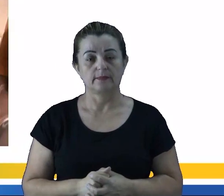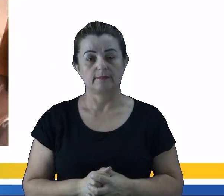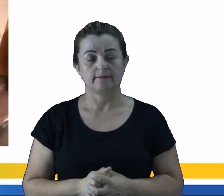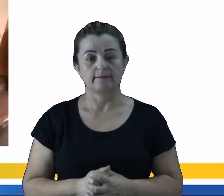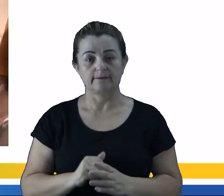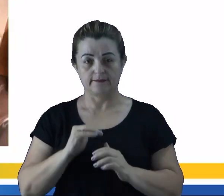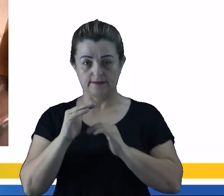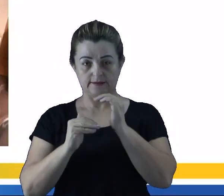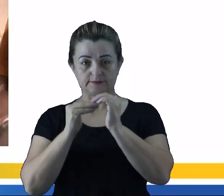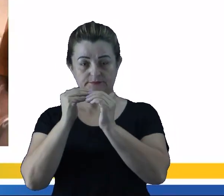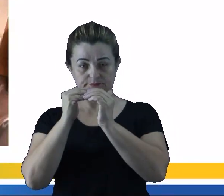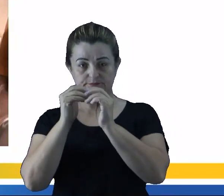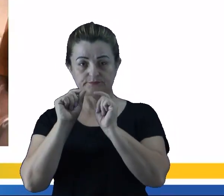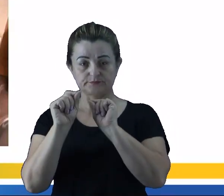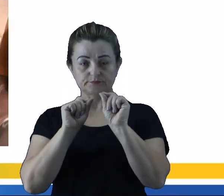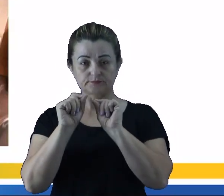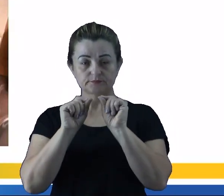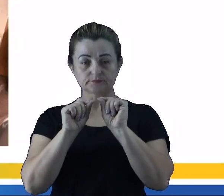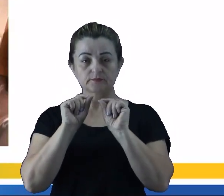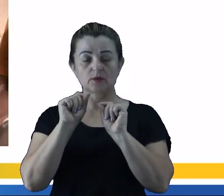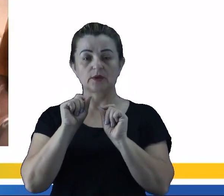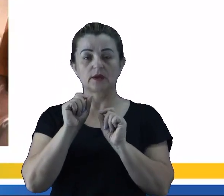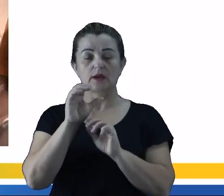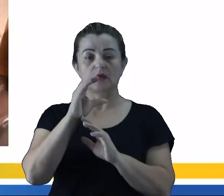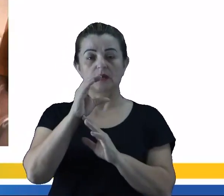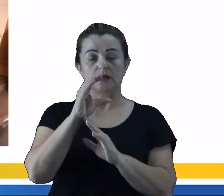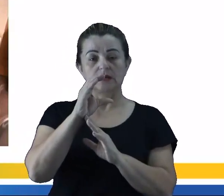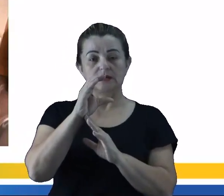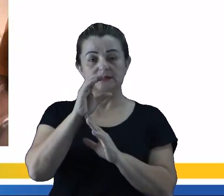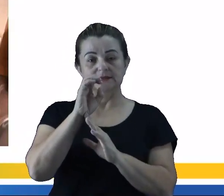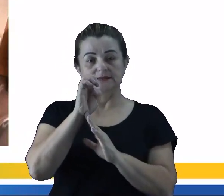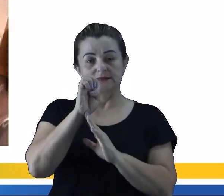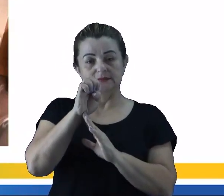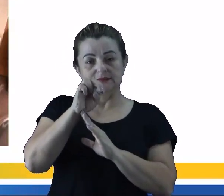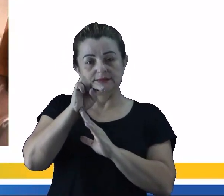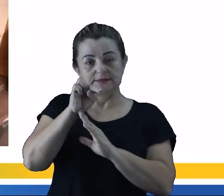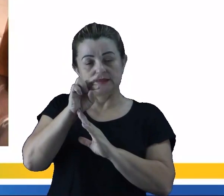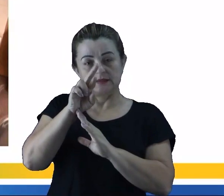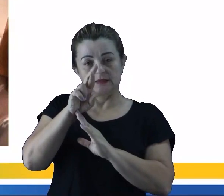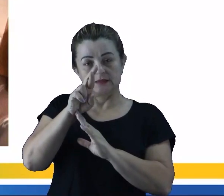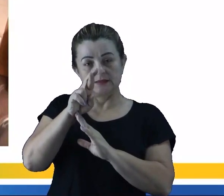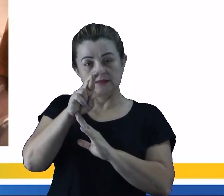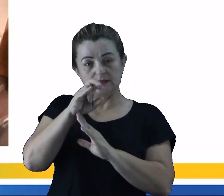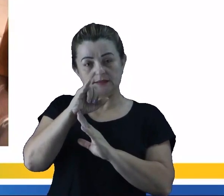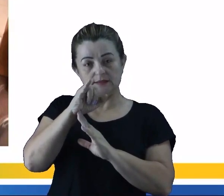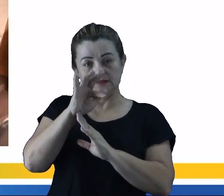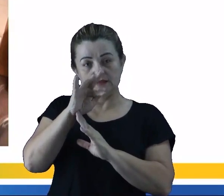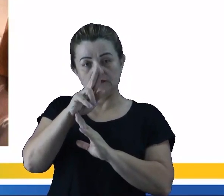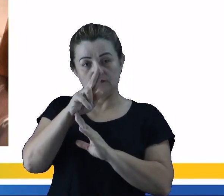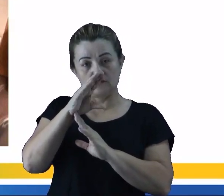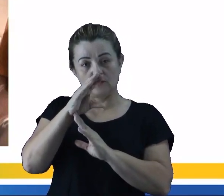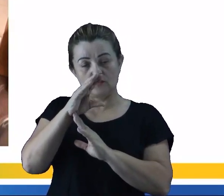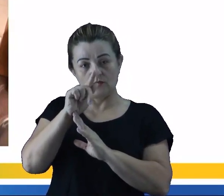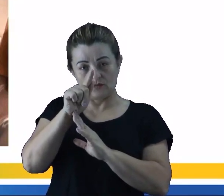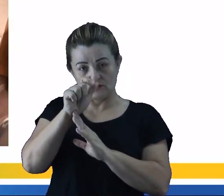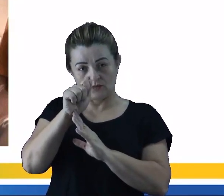O nosso próximo processo é a centrifugação, né, então quando essa decantação do sólido ela for muito lenta, né, ela for demorar muito tempo para